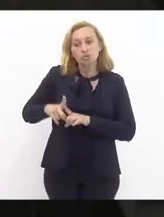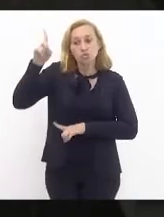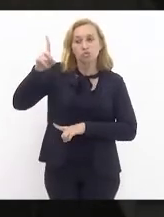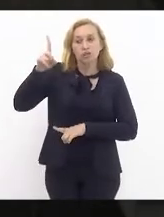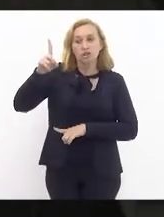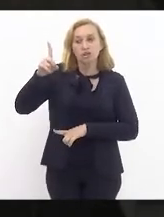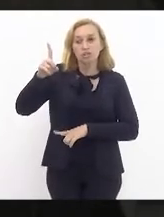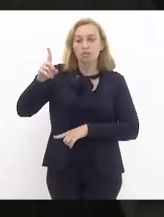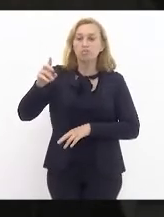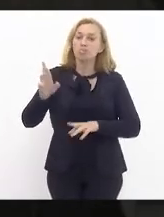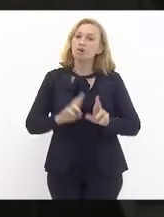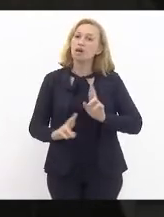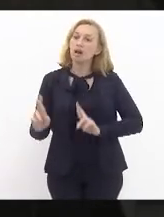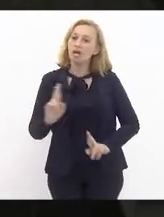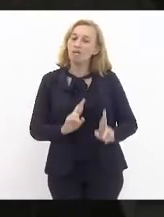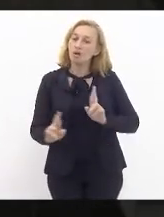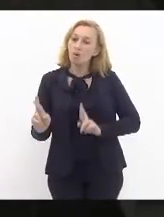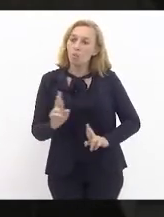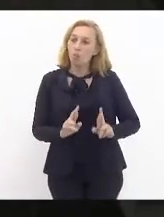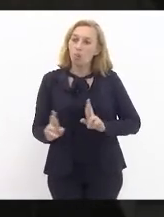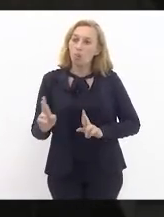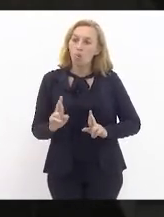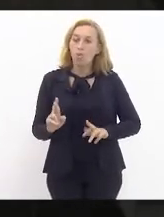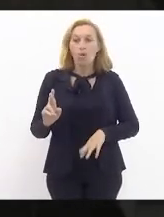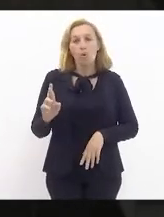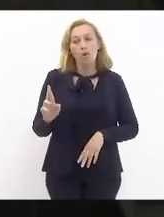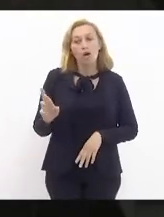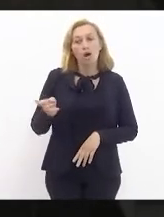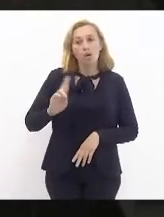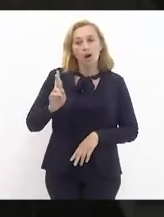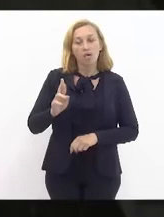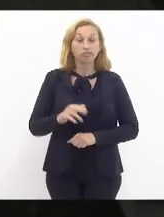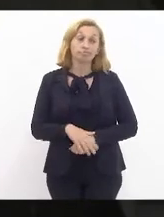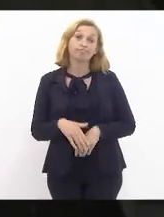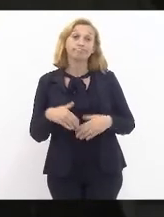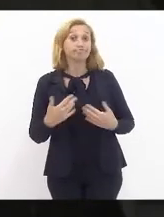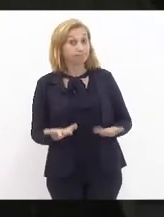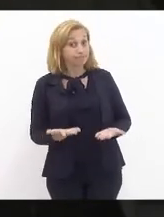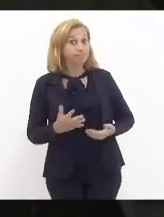em relação ao real. Ora,